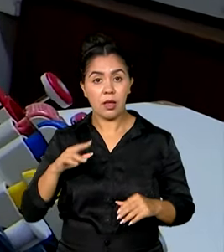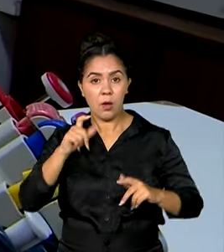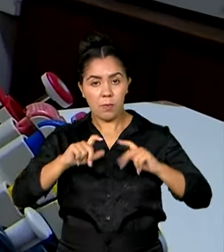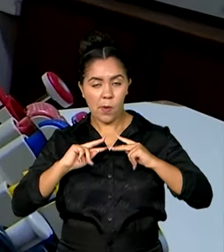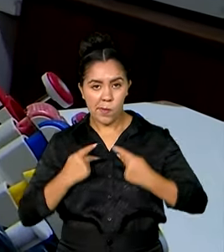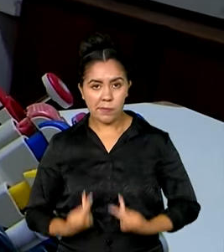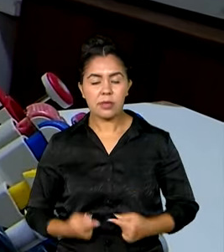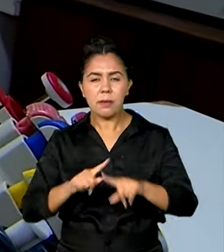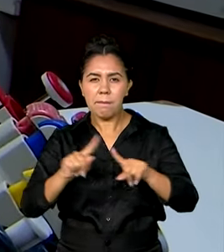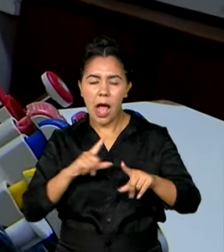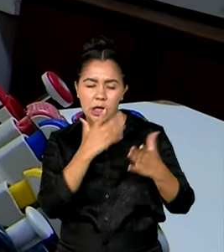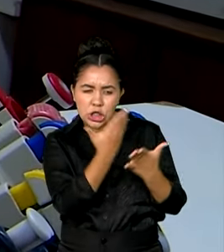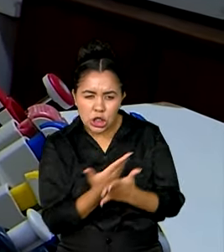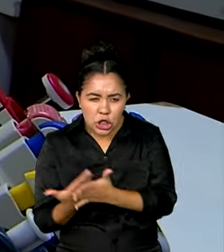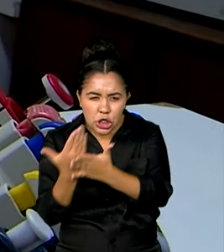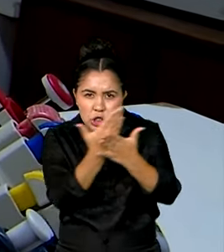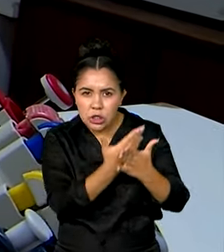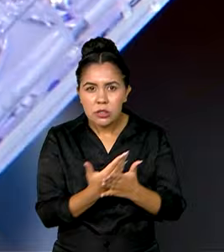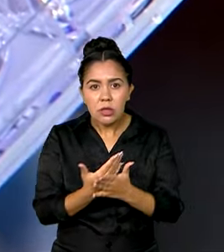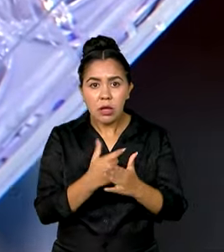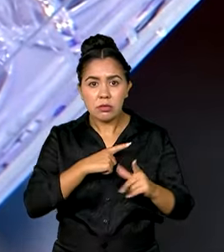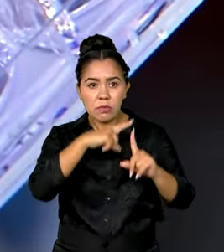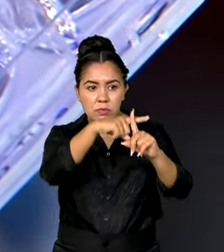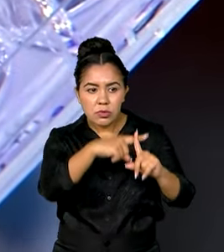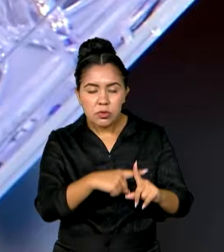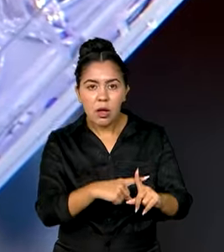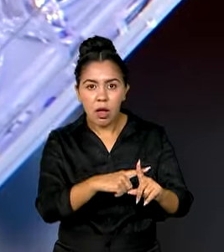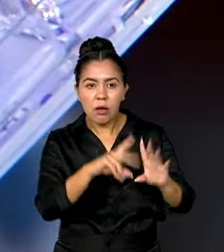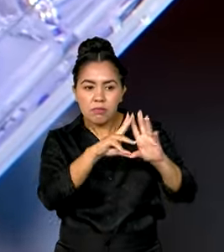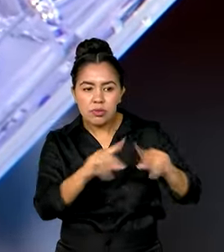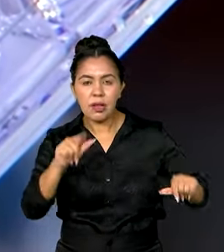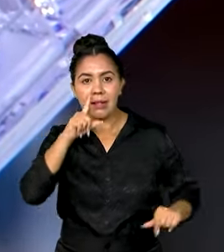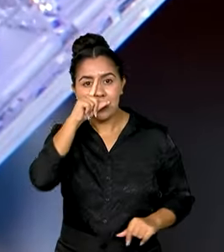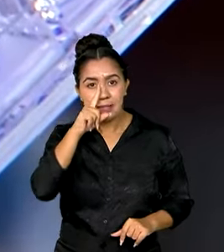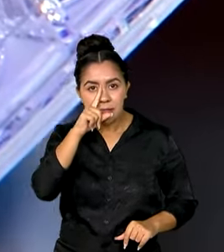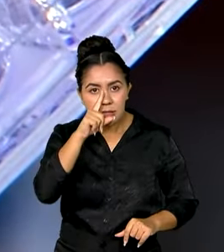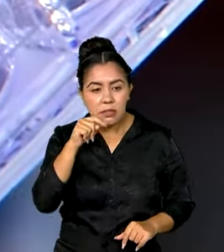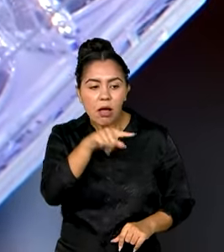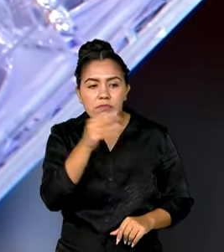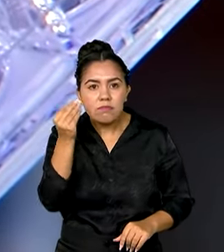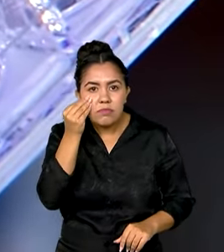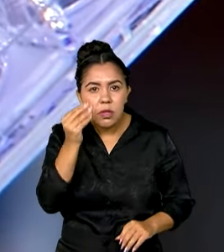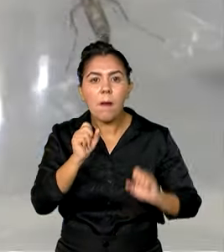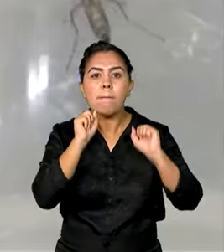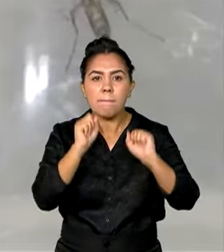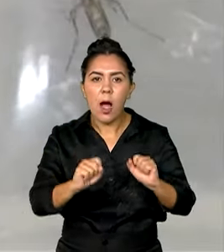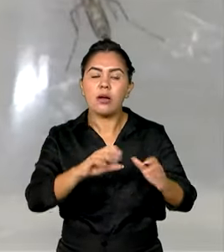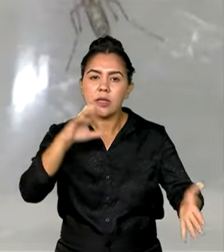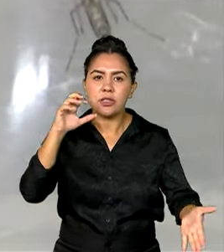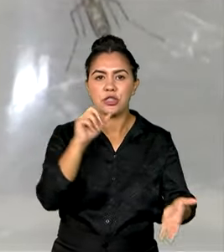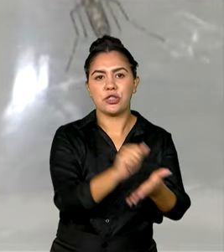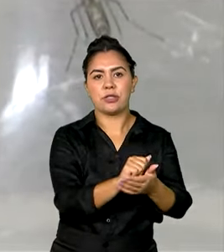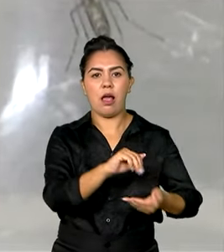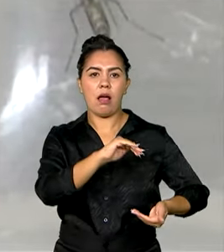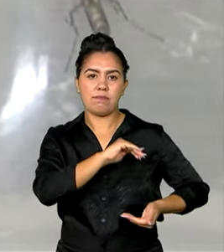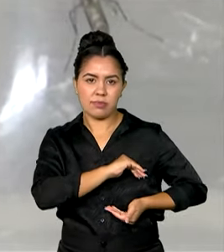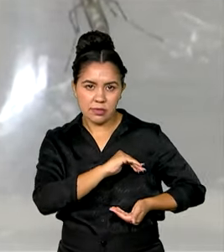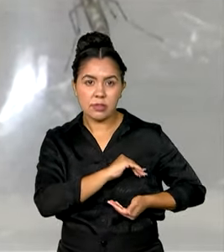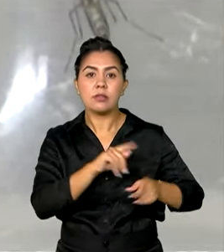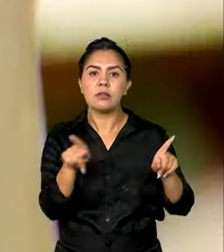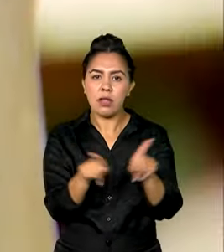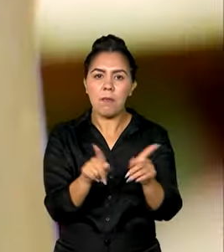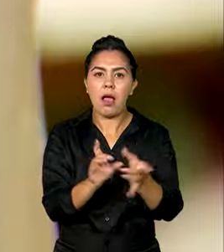comprovação de que os benefícios superam os riscos, o medicamento experimental poderá ser registrado pela Anvisa e